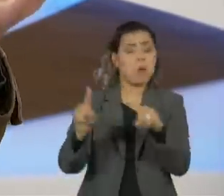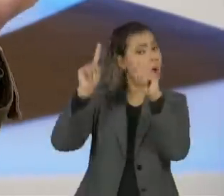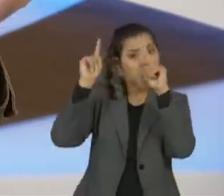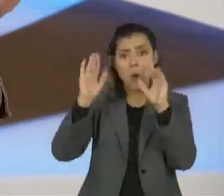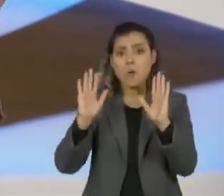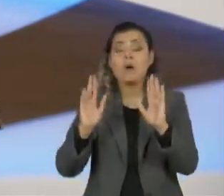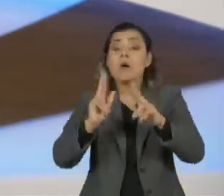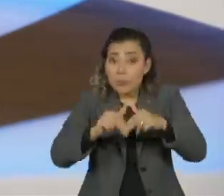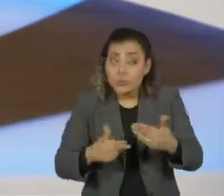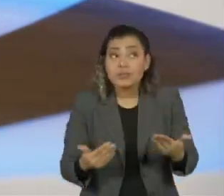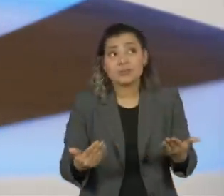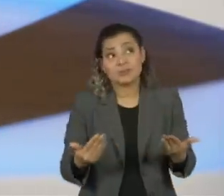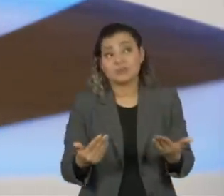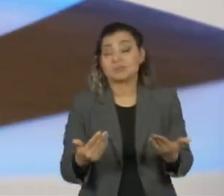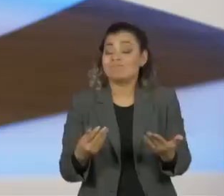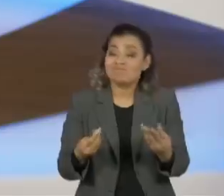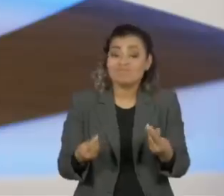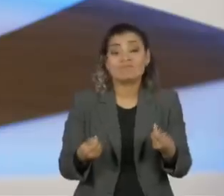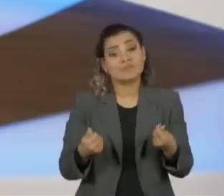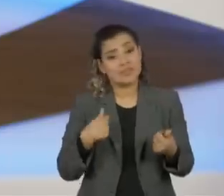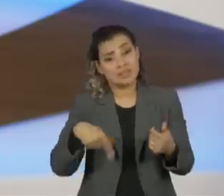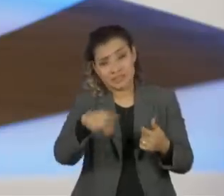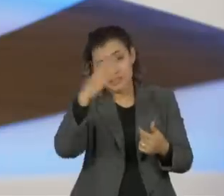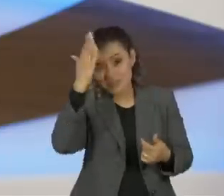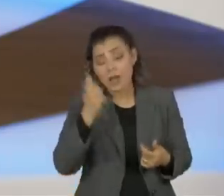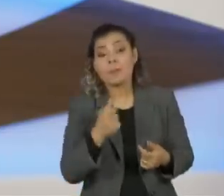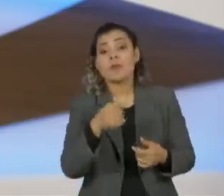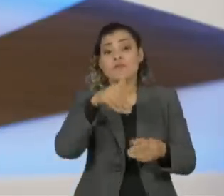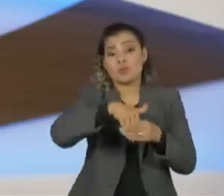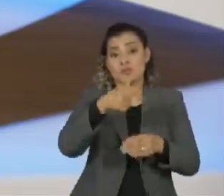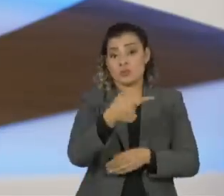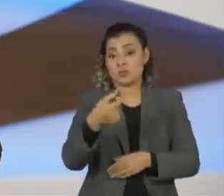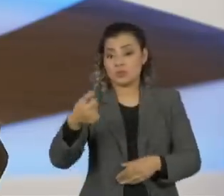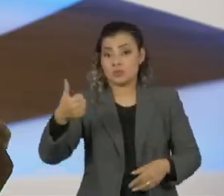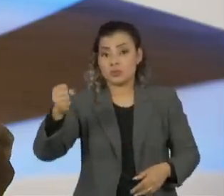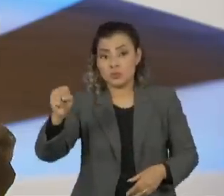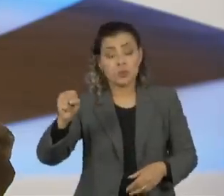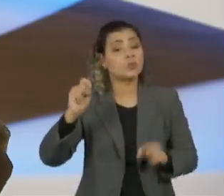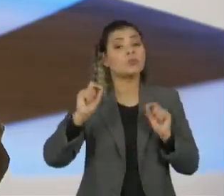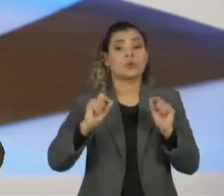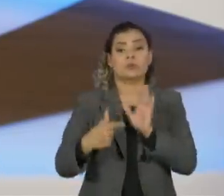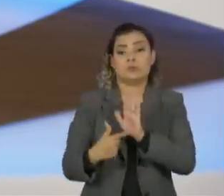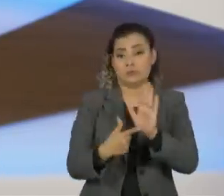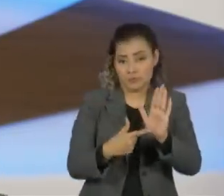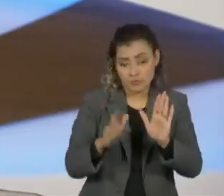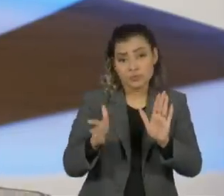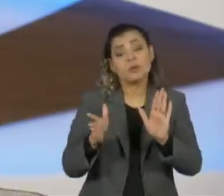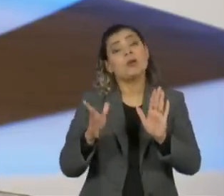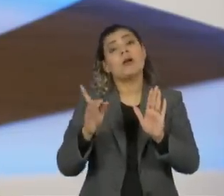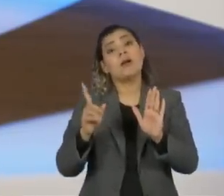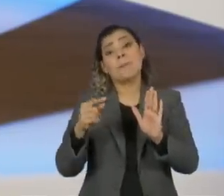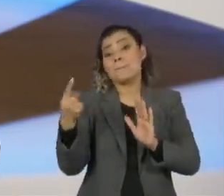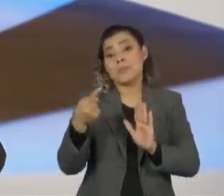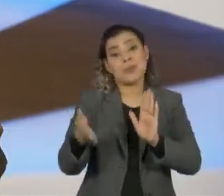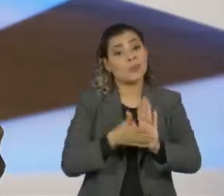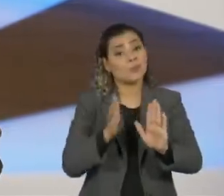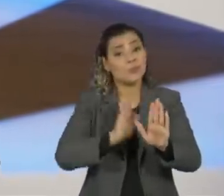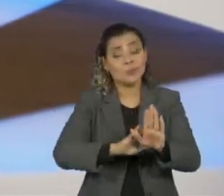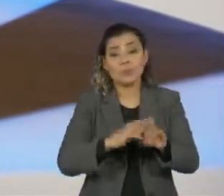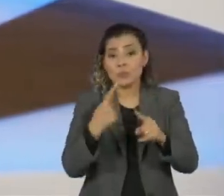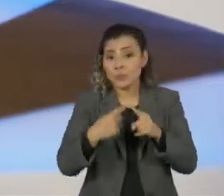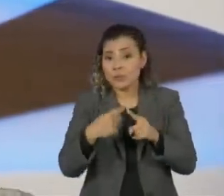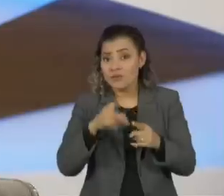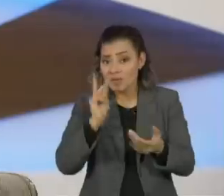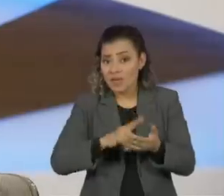Nós temos que convir que a eleição de 2018 se tornou plebiscitária antes do próprio primeiro turno, pelo próprio